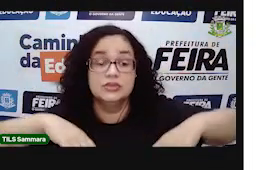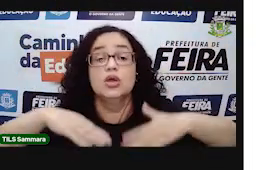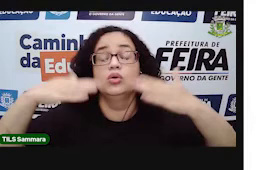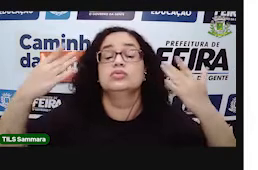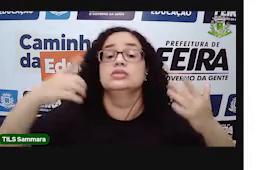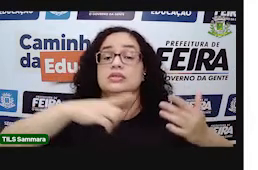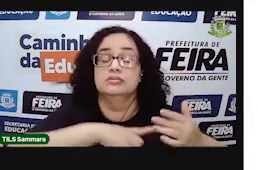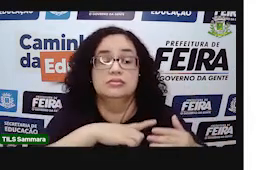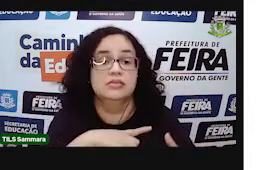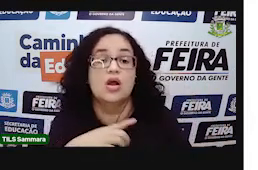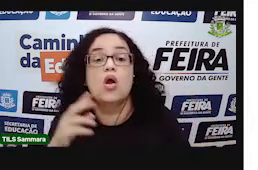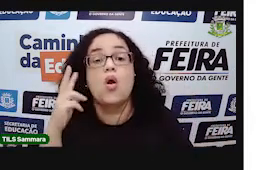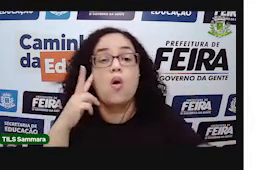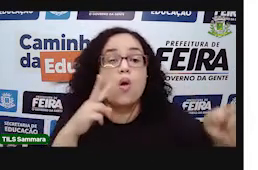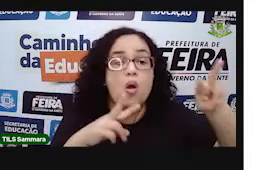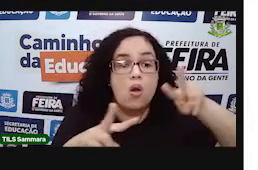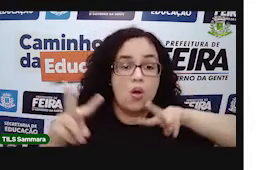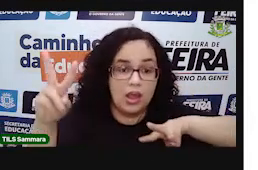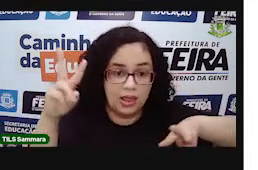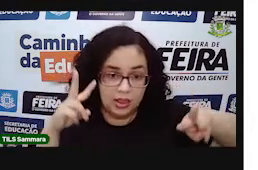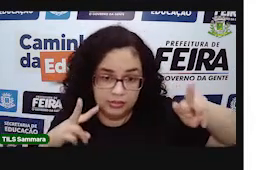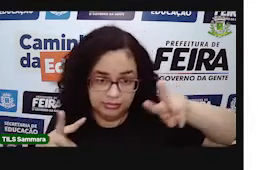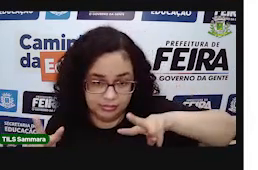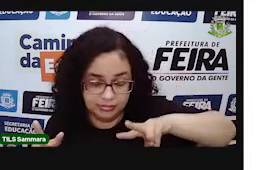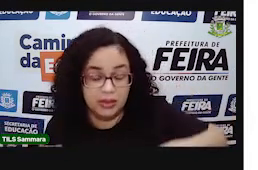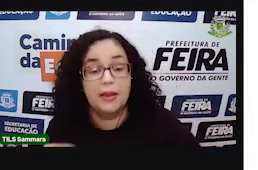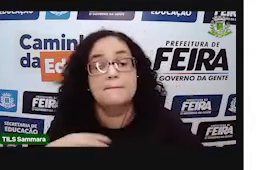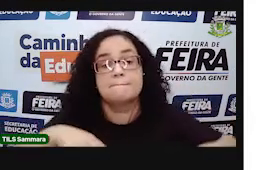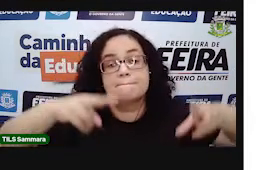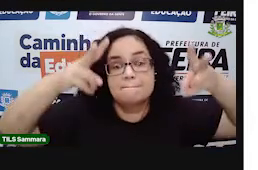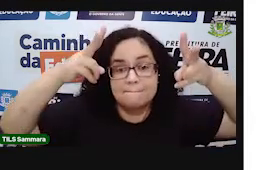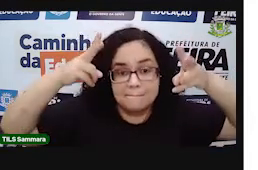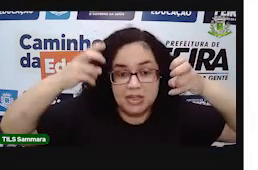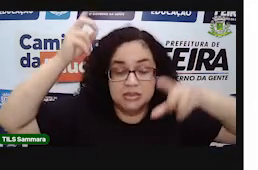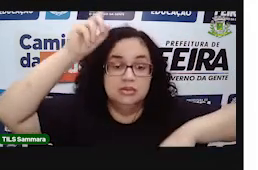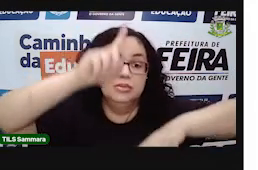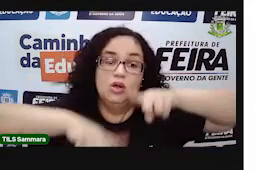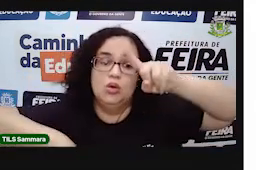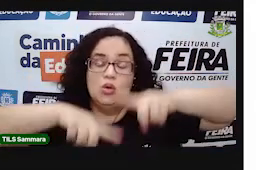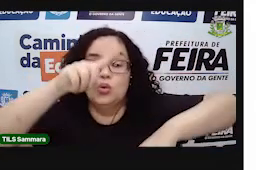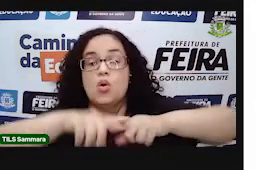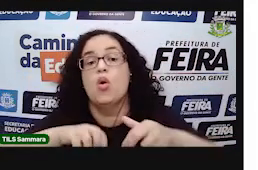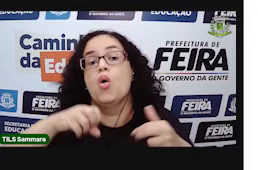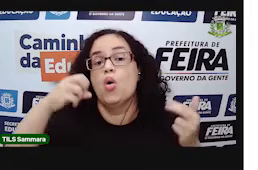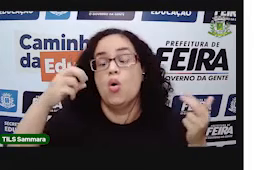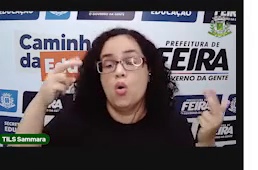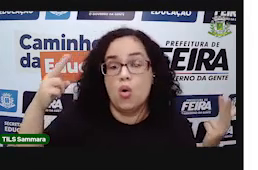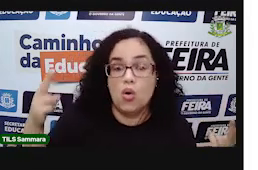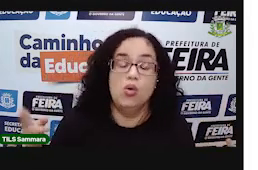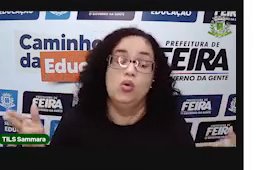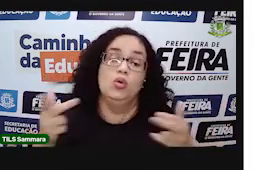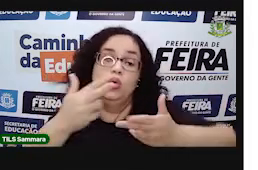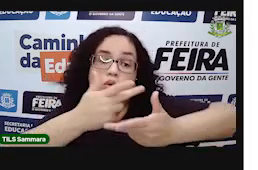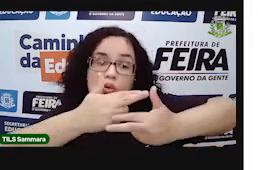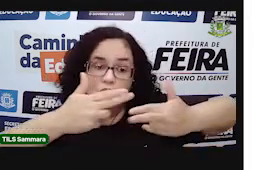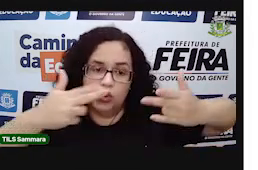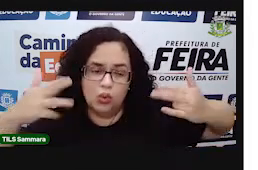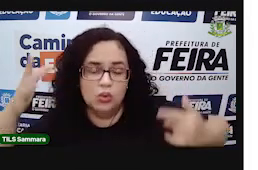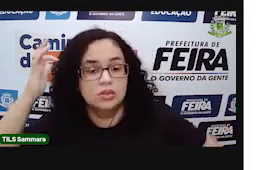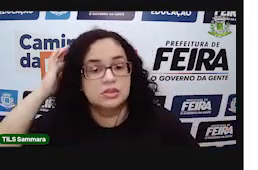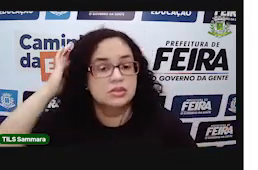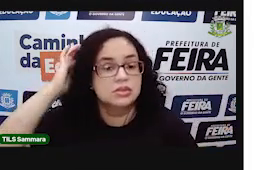desafiando a, onde você estiver aí, olhar à sua volta e tentar perceber objetos ou